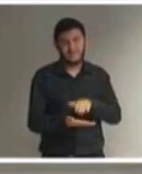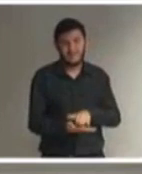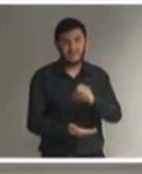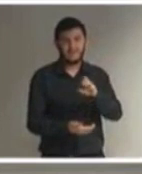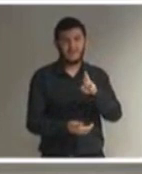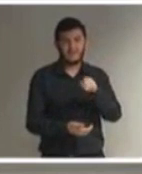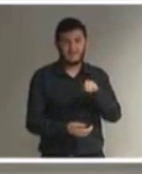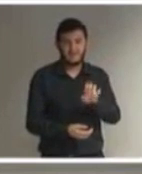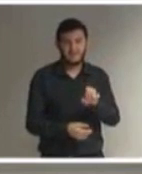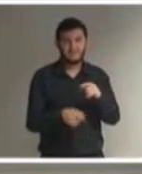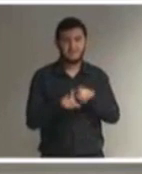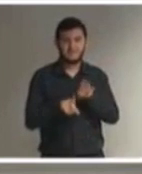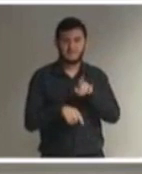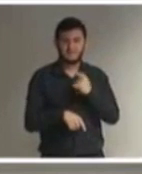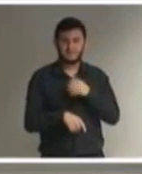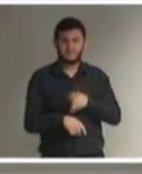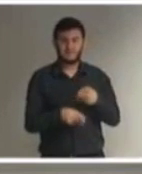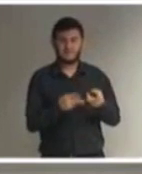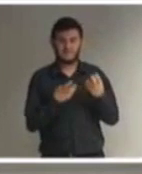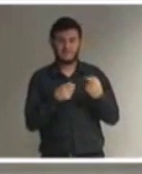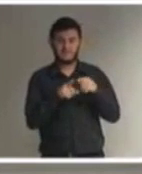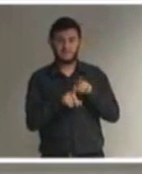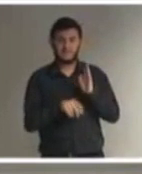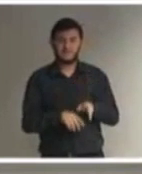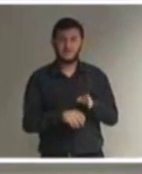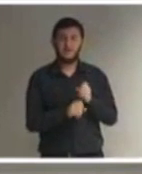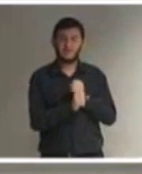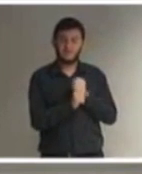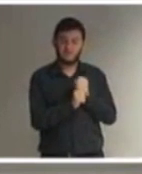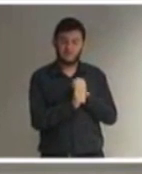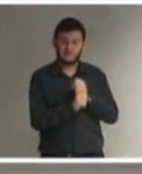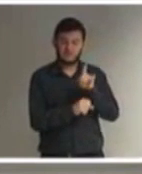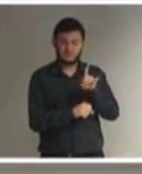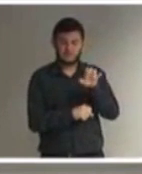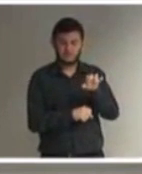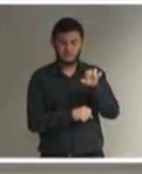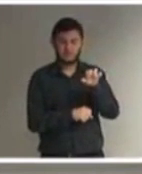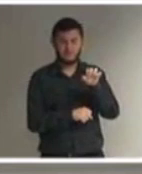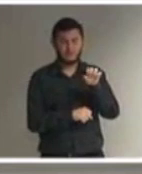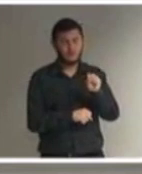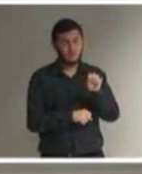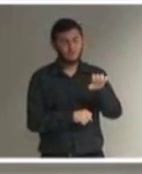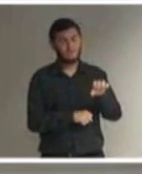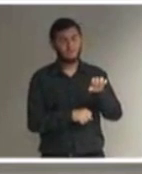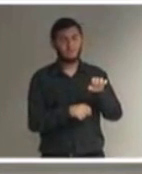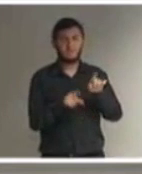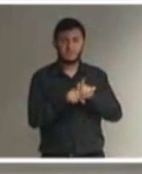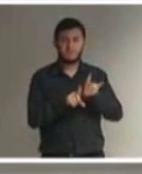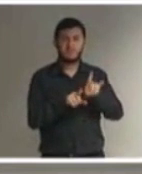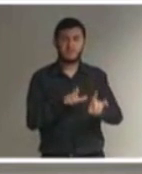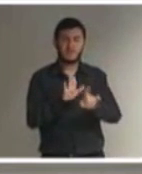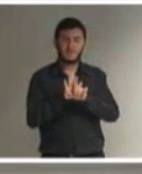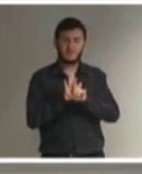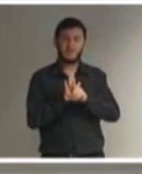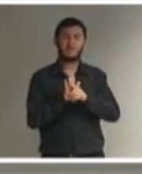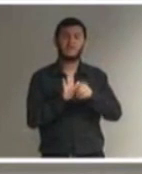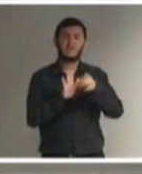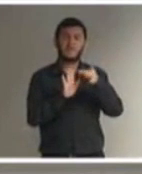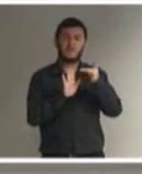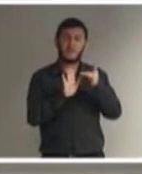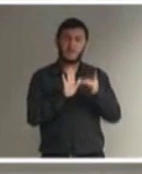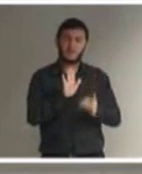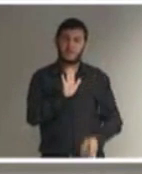portanto, está previsto desde 89 na nossa legislação. Mas essa lei continha o seguinte